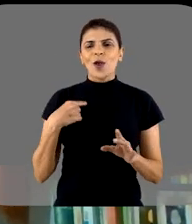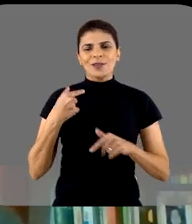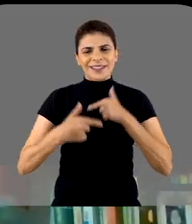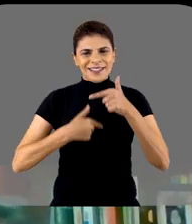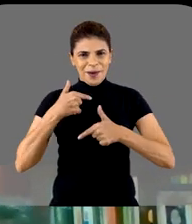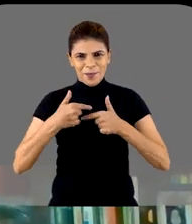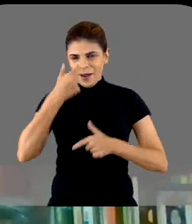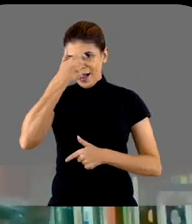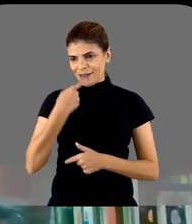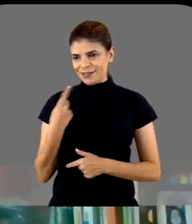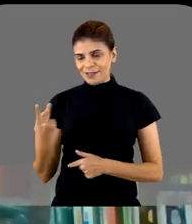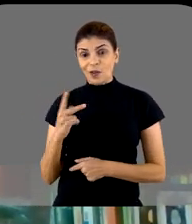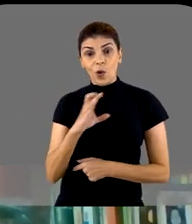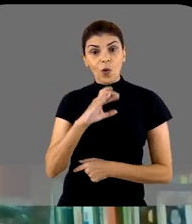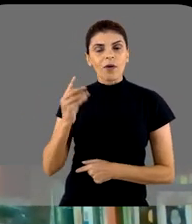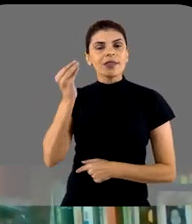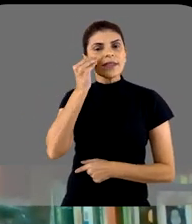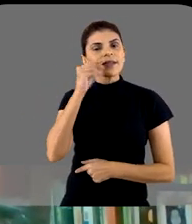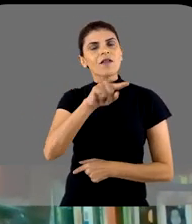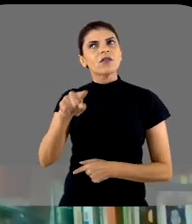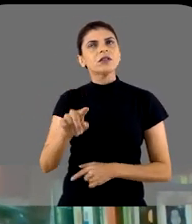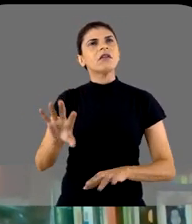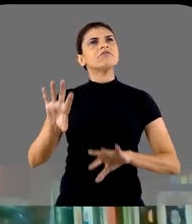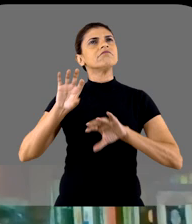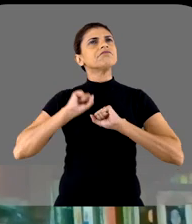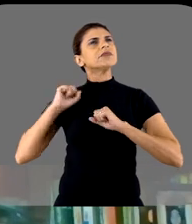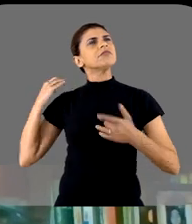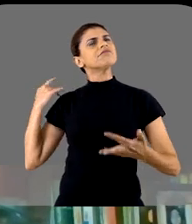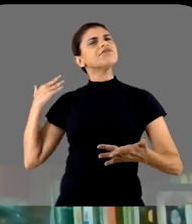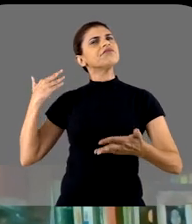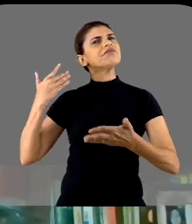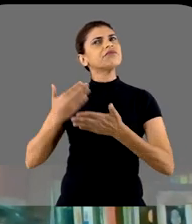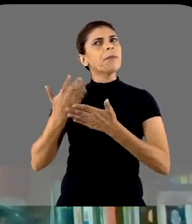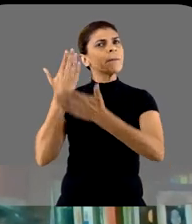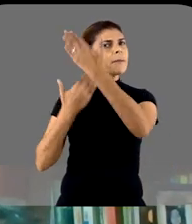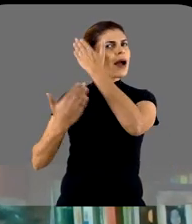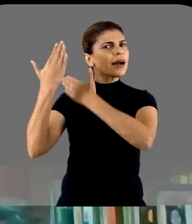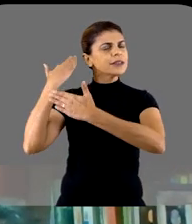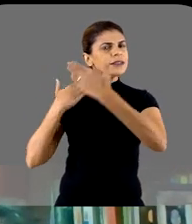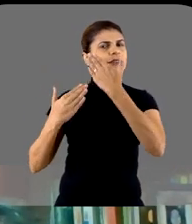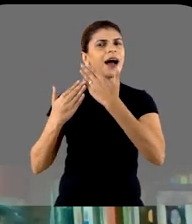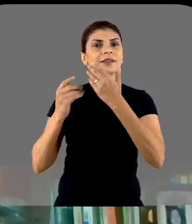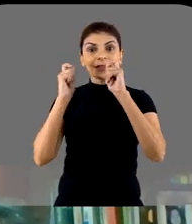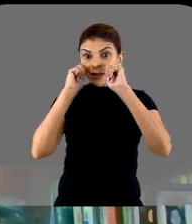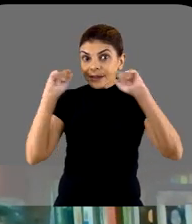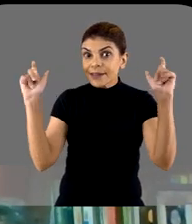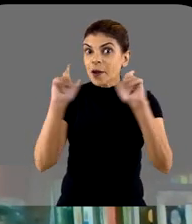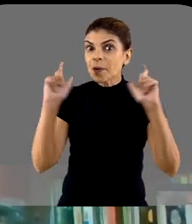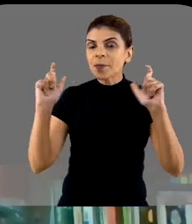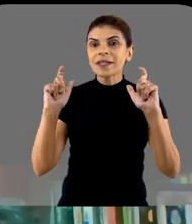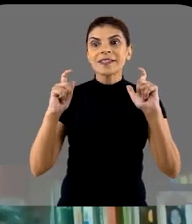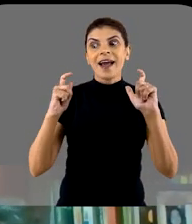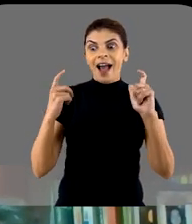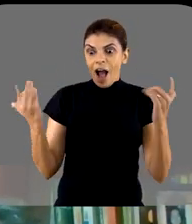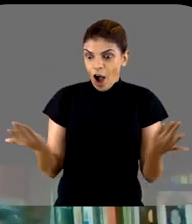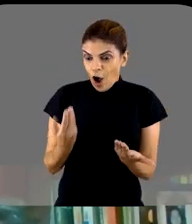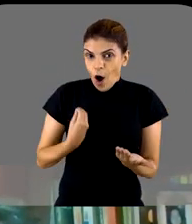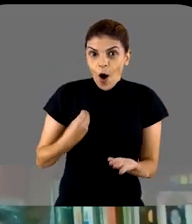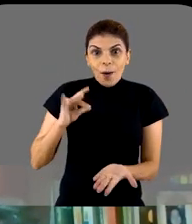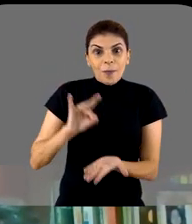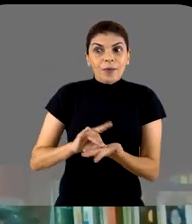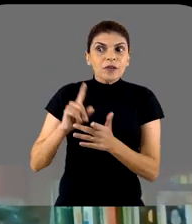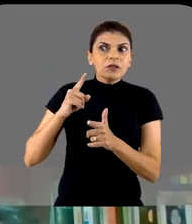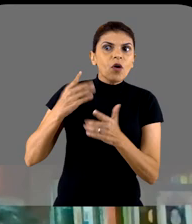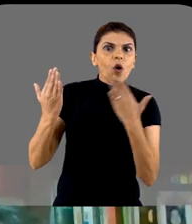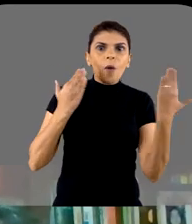o nosso trabalho é tentar fazer esse passado, trazer esse passado para o presente, em cima das questões